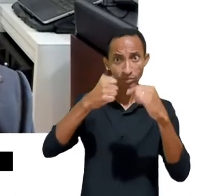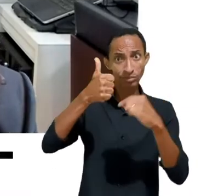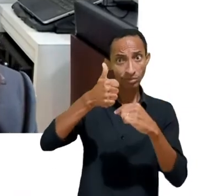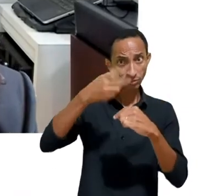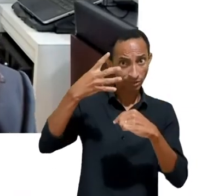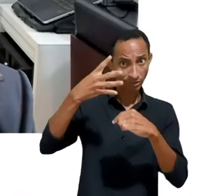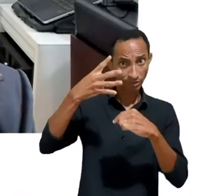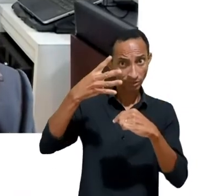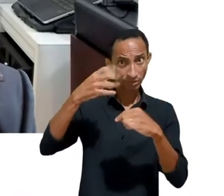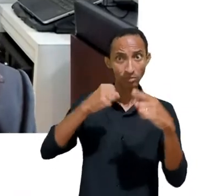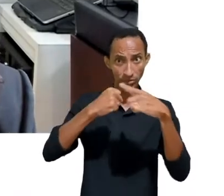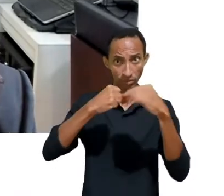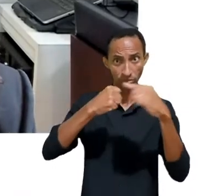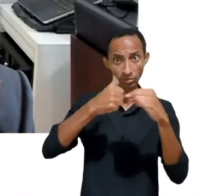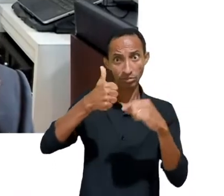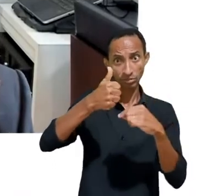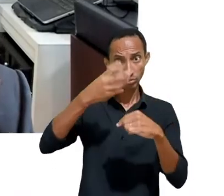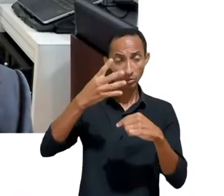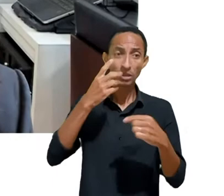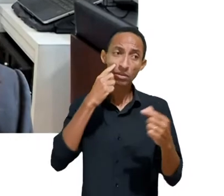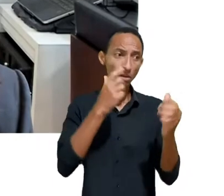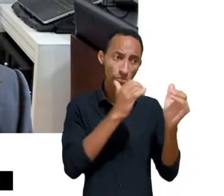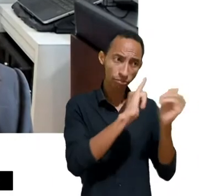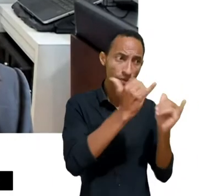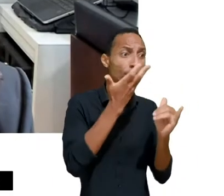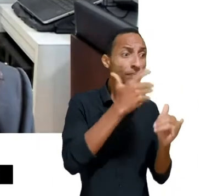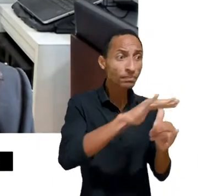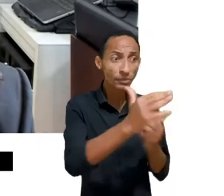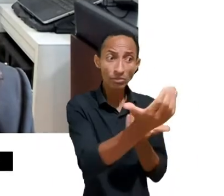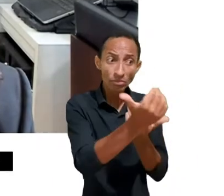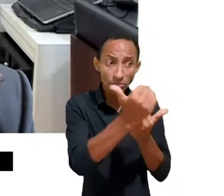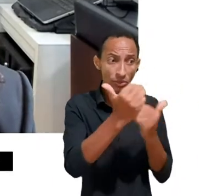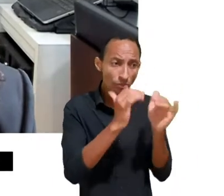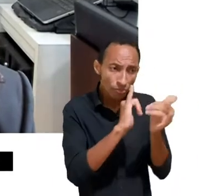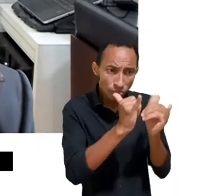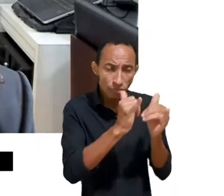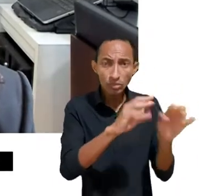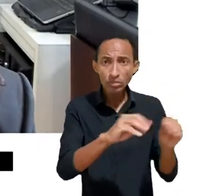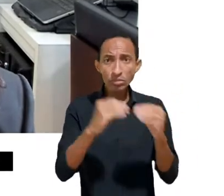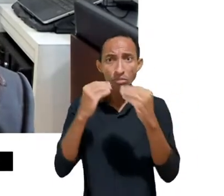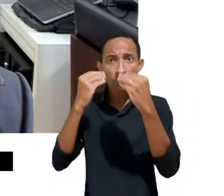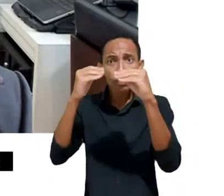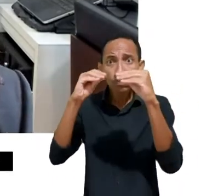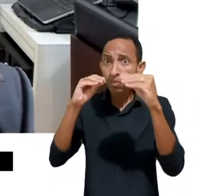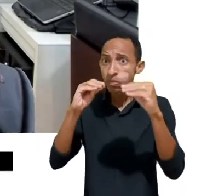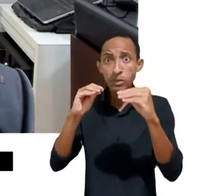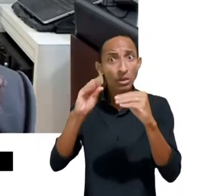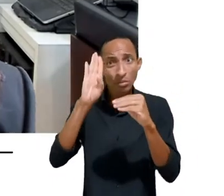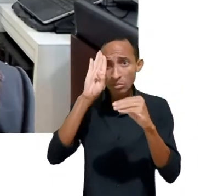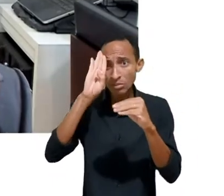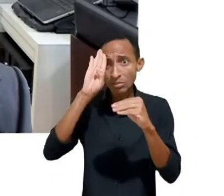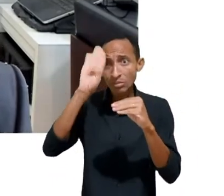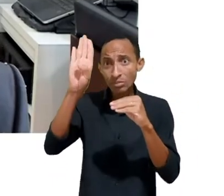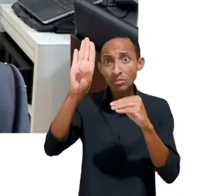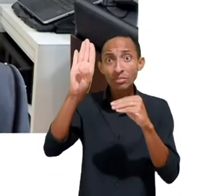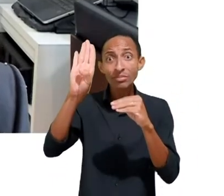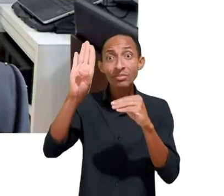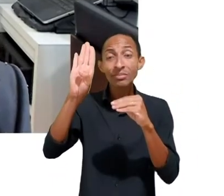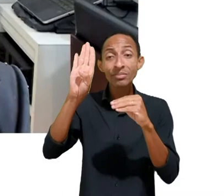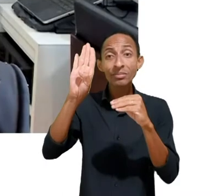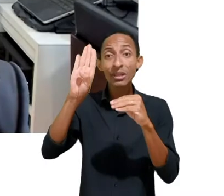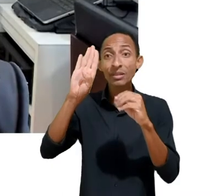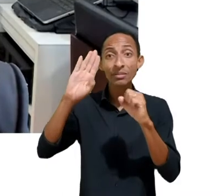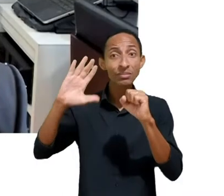tratamento de dados pessoais de crianças e adolescentes deve ser prioridade no ser tratado com o seu melhor